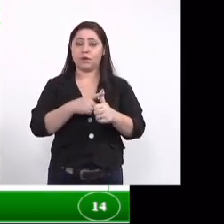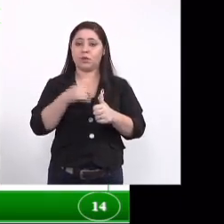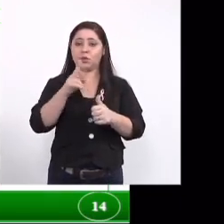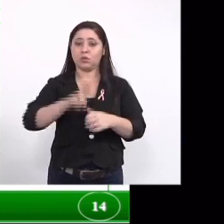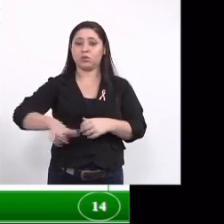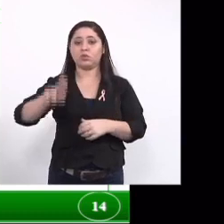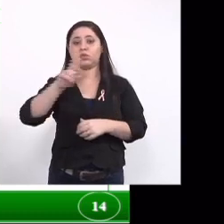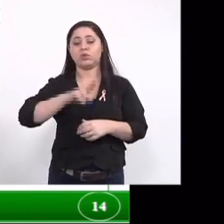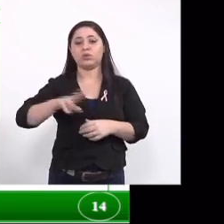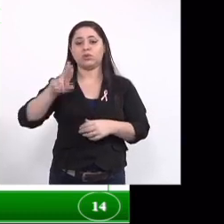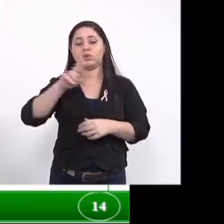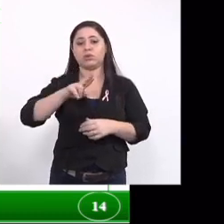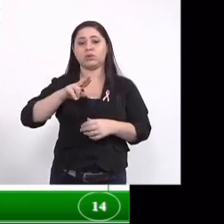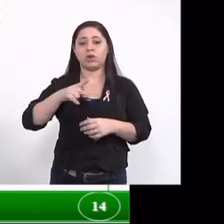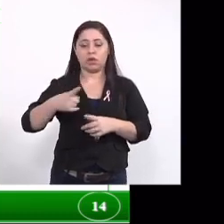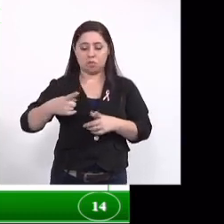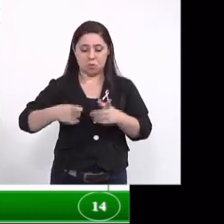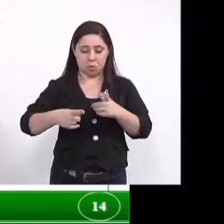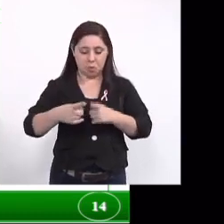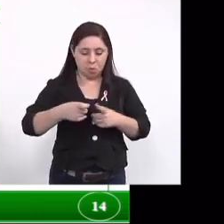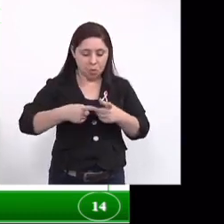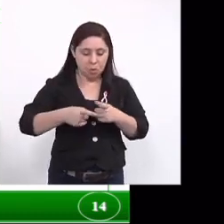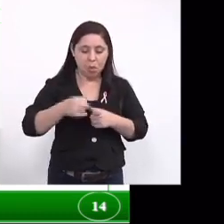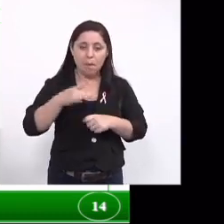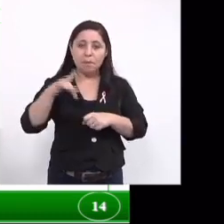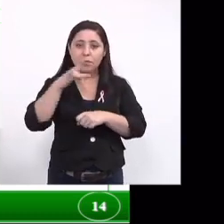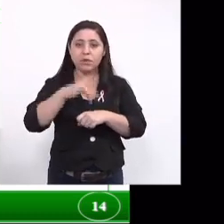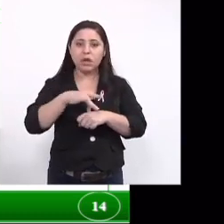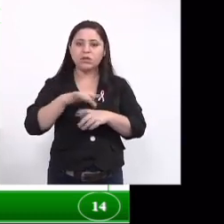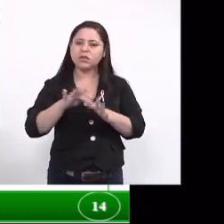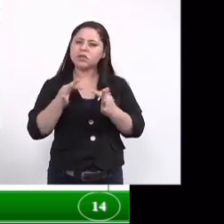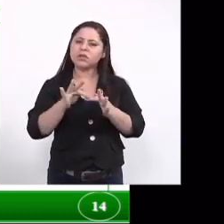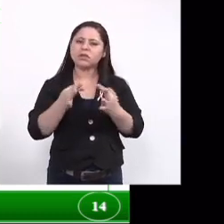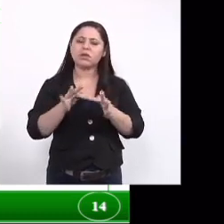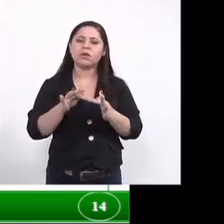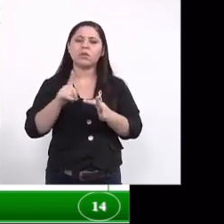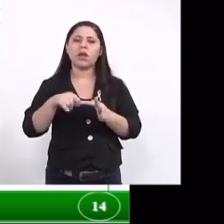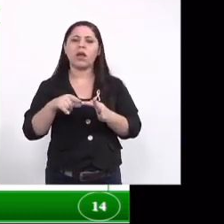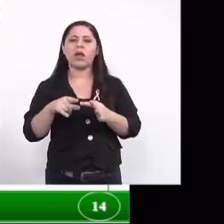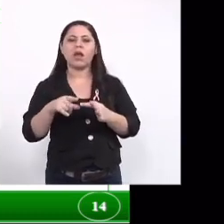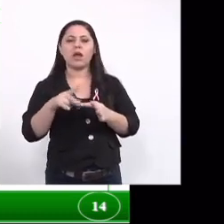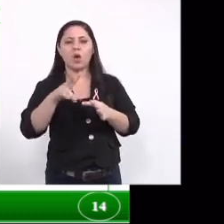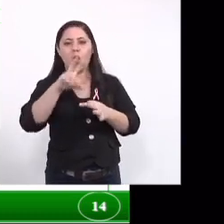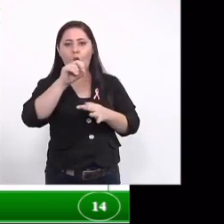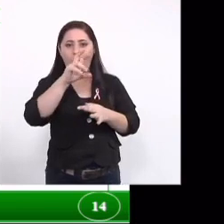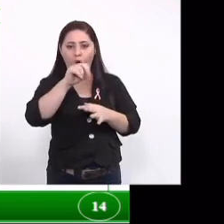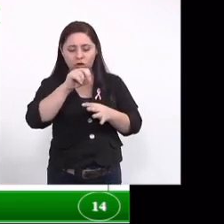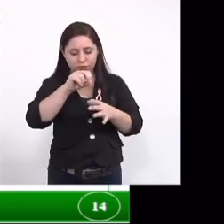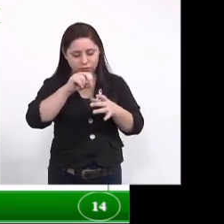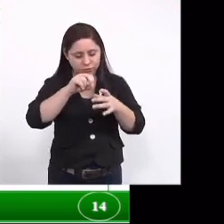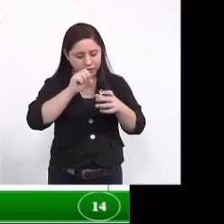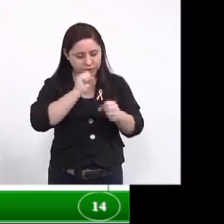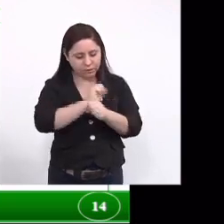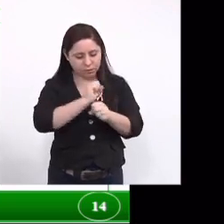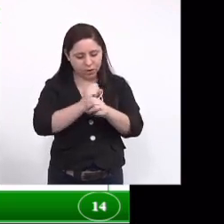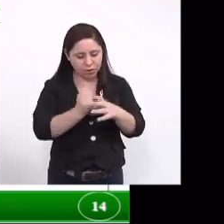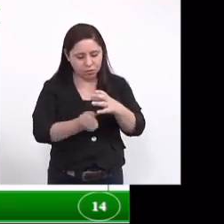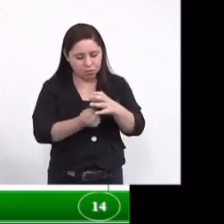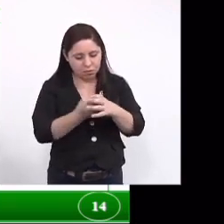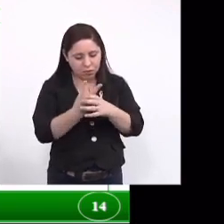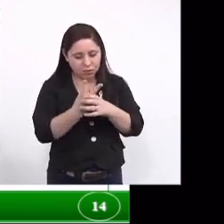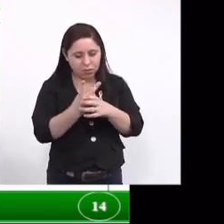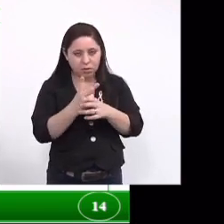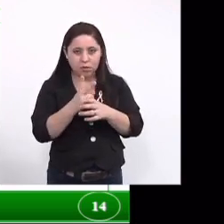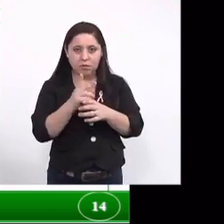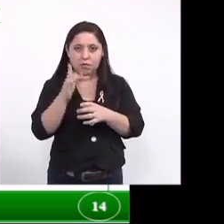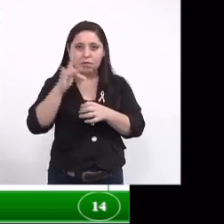utilizando a larva do mosquito então o teste é bastante simples nós colocamos os ovos para eclodir verificamos as larvas em terceiro e quarto